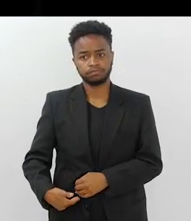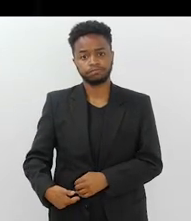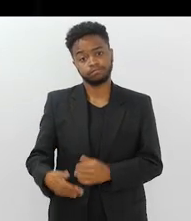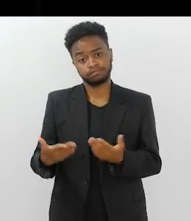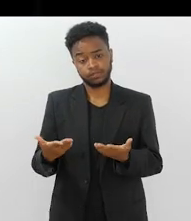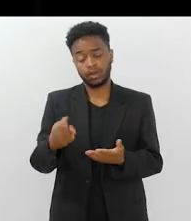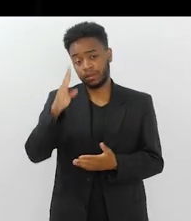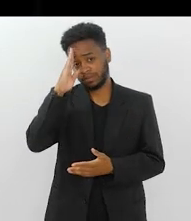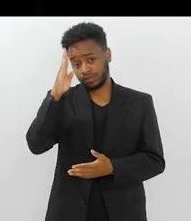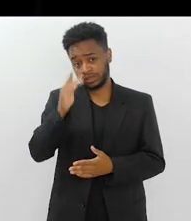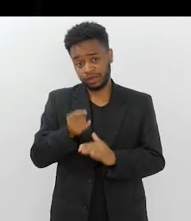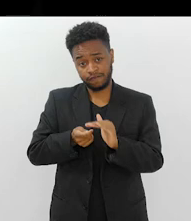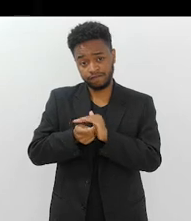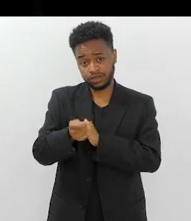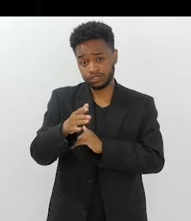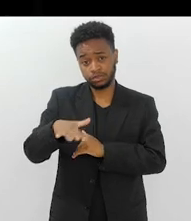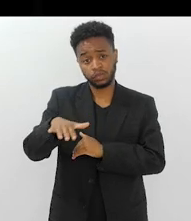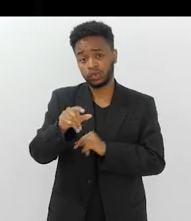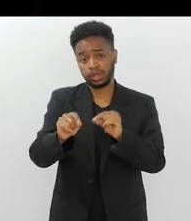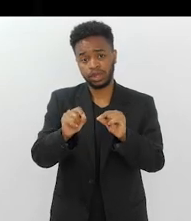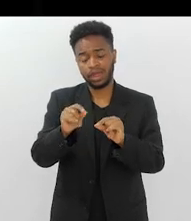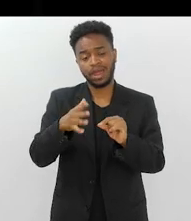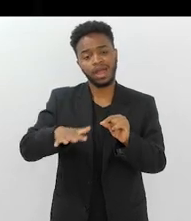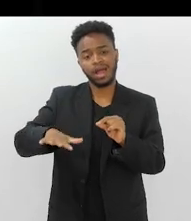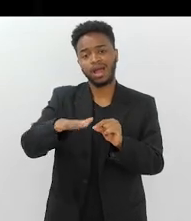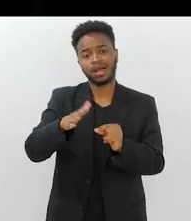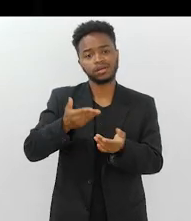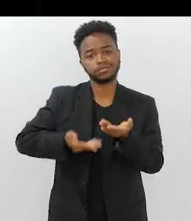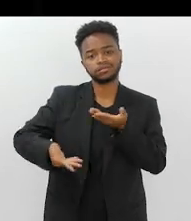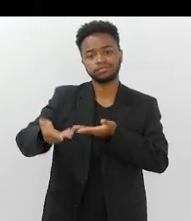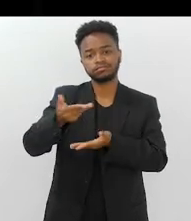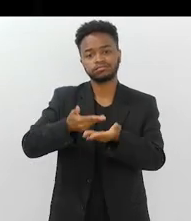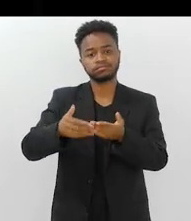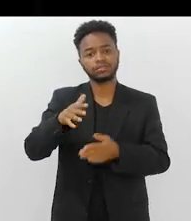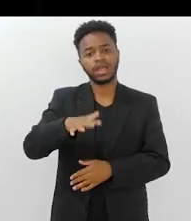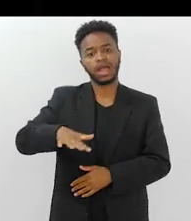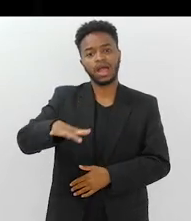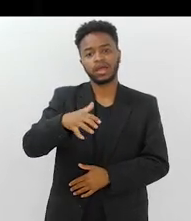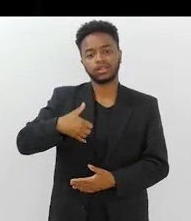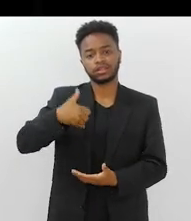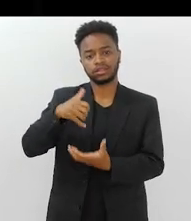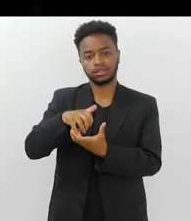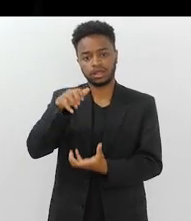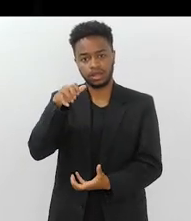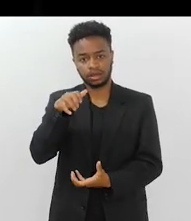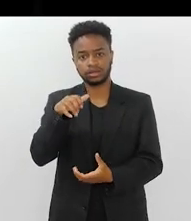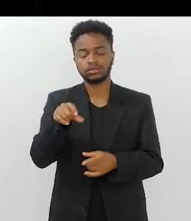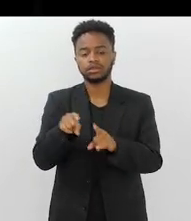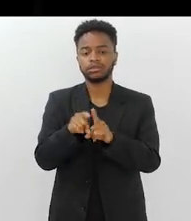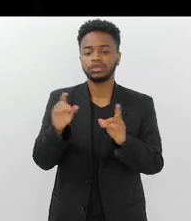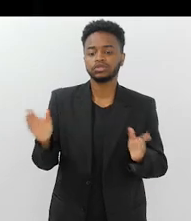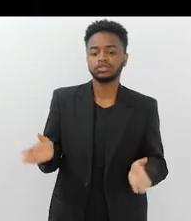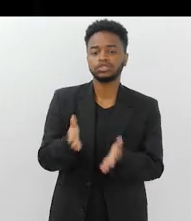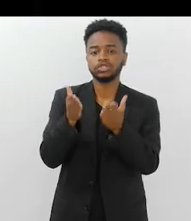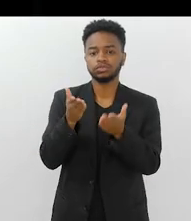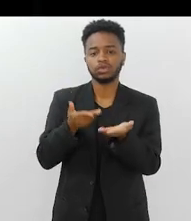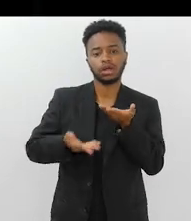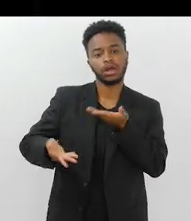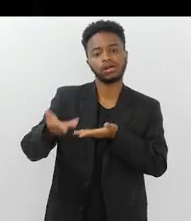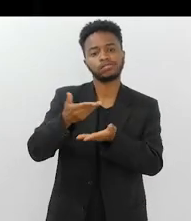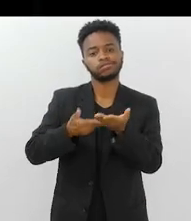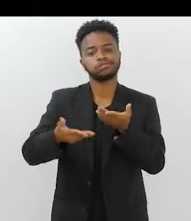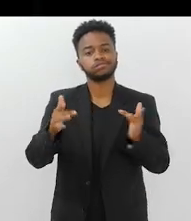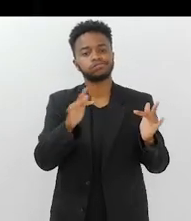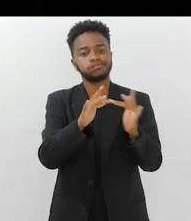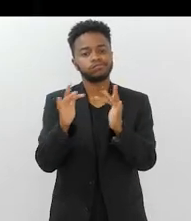o investimento nos centros de convivências, nos centros de terceira idade, estimular essa socialização